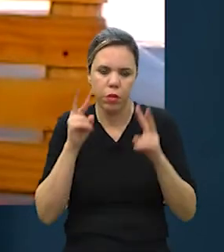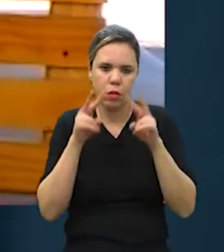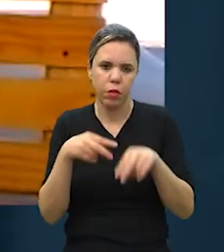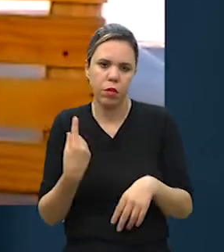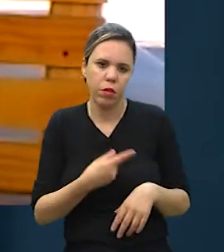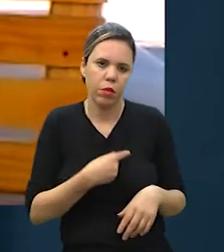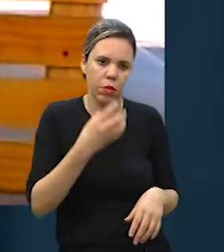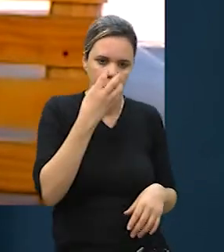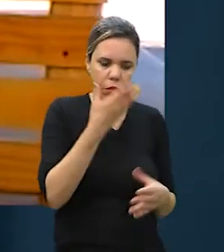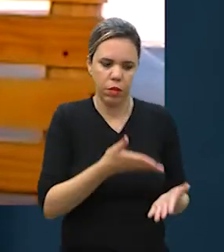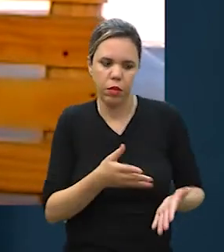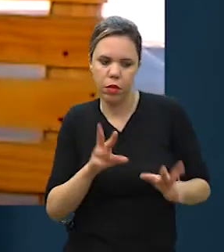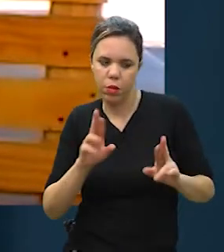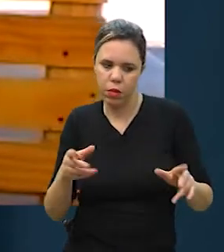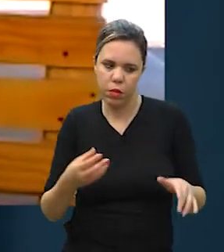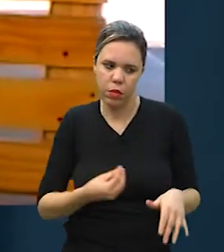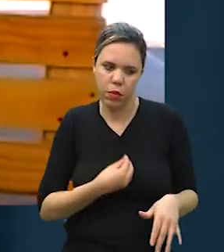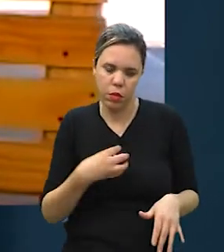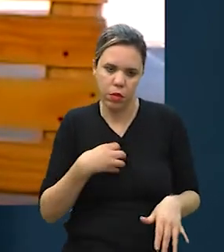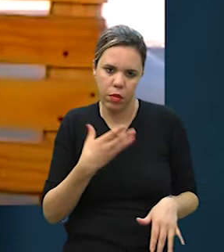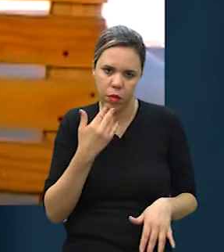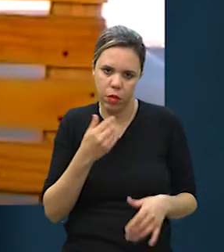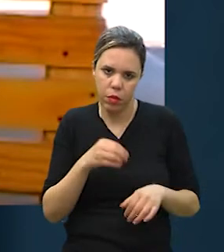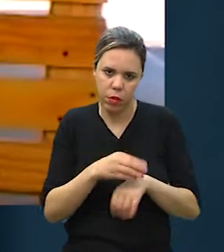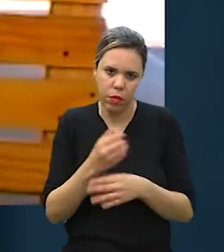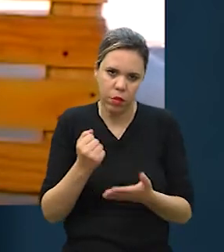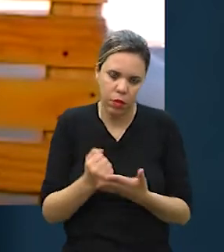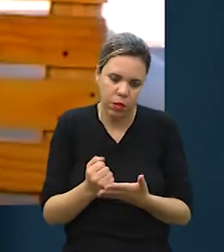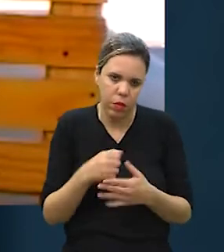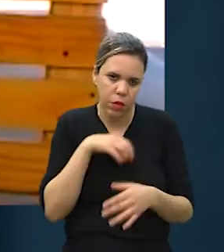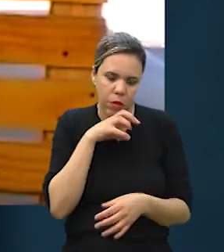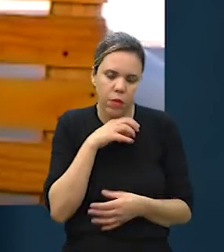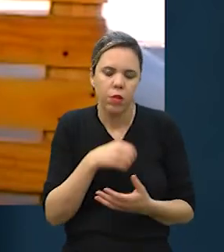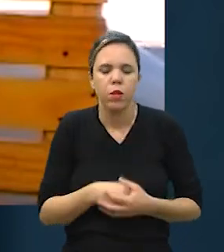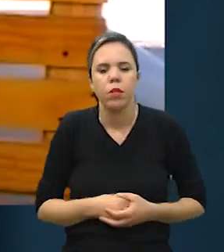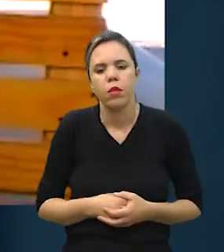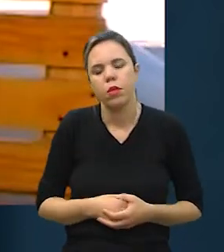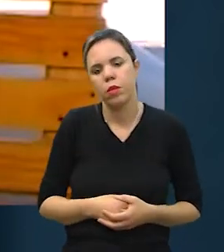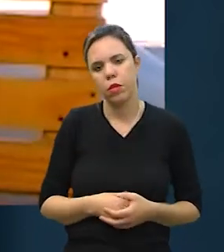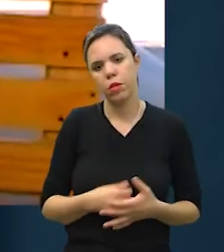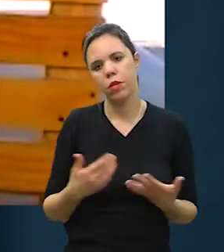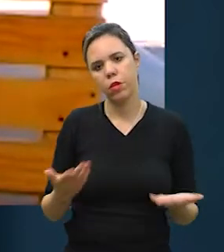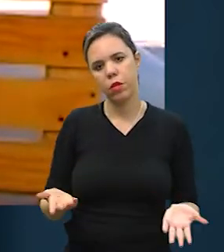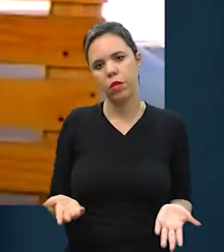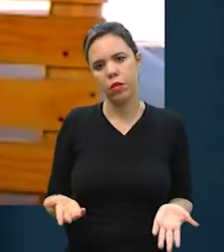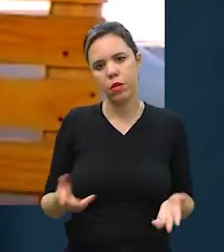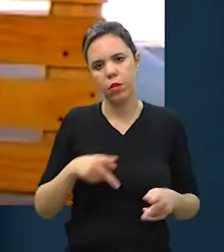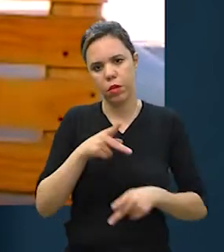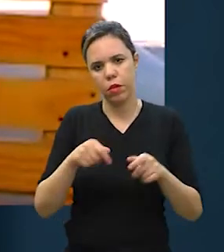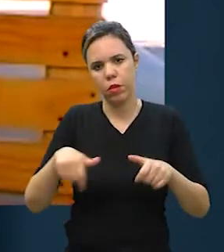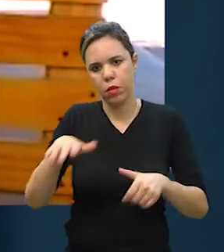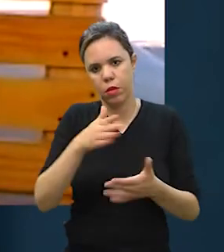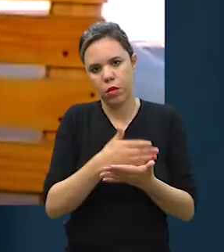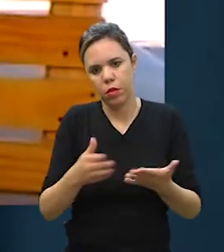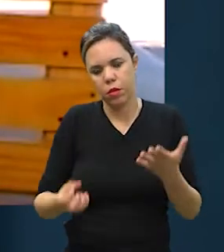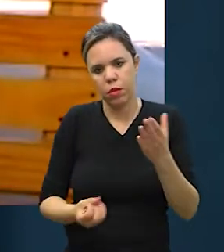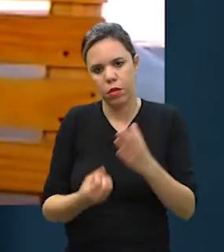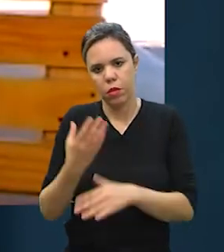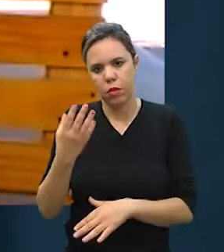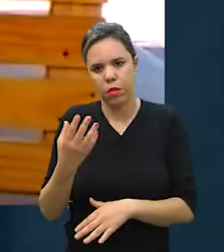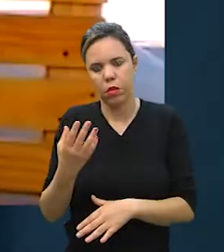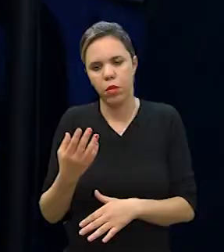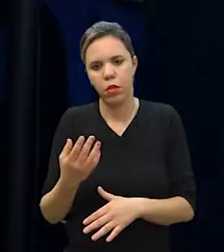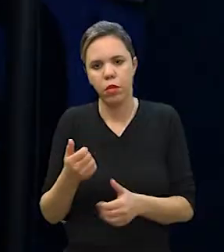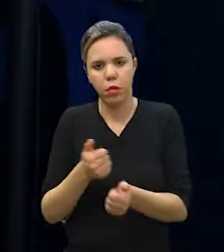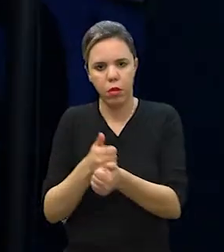porque viu nos nossos cachorros a diferença que a alimentação traz para os animais. Então, o nosso público começou